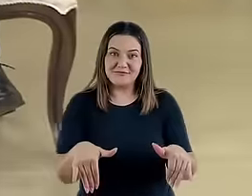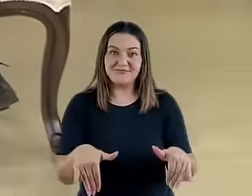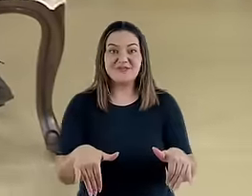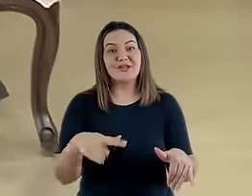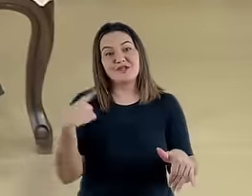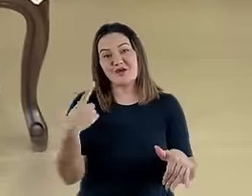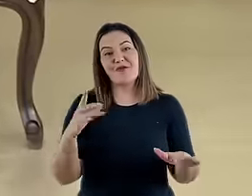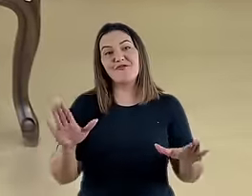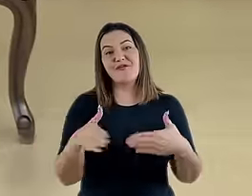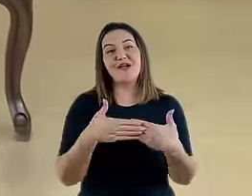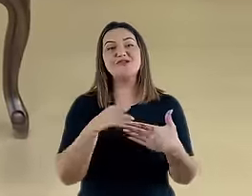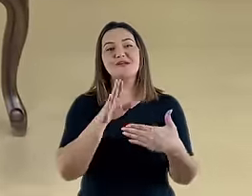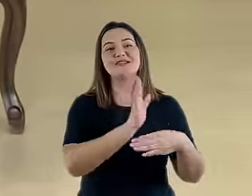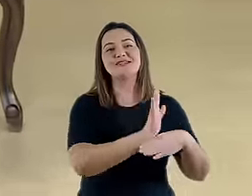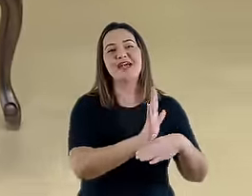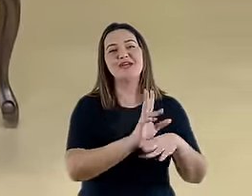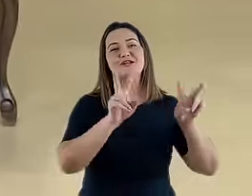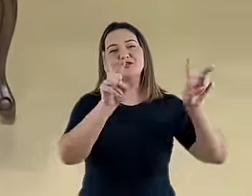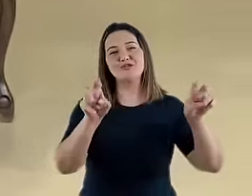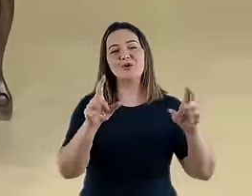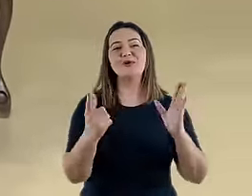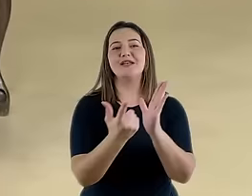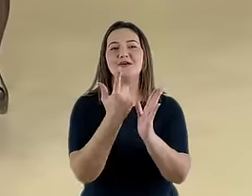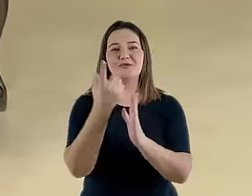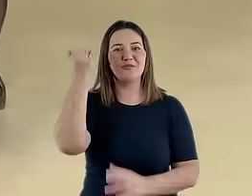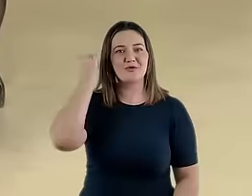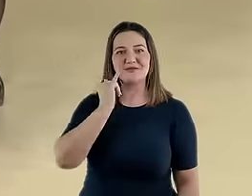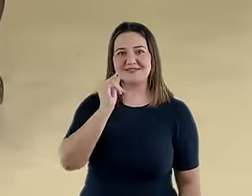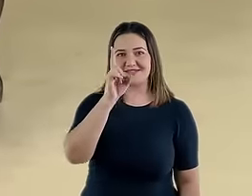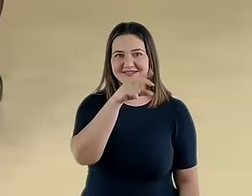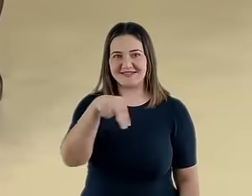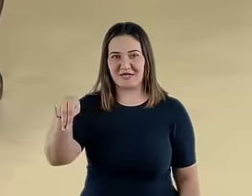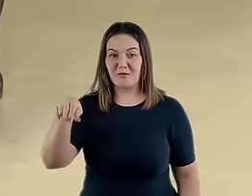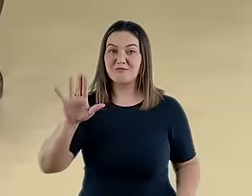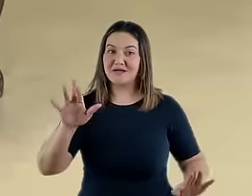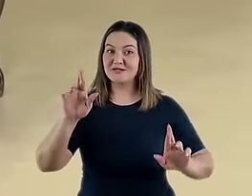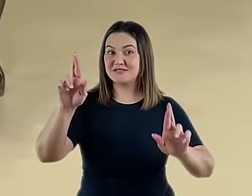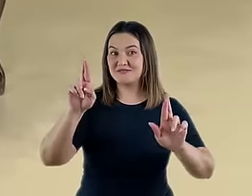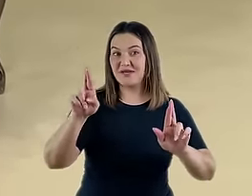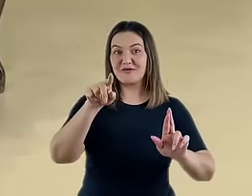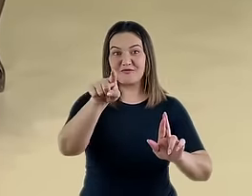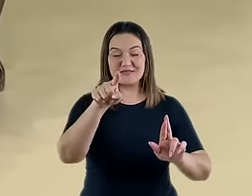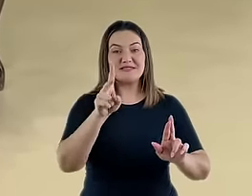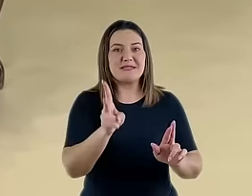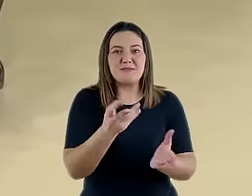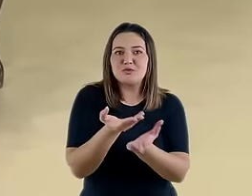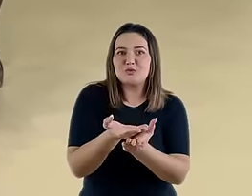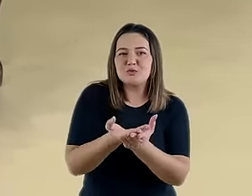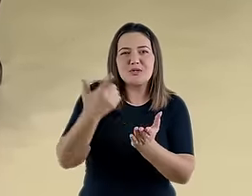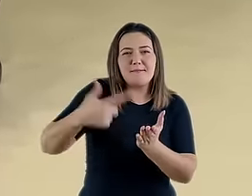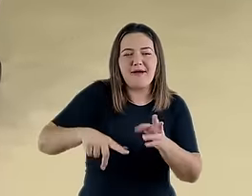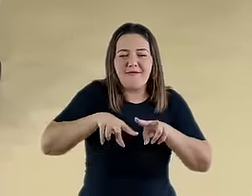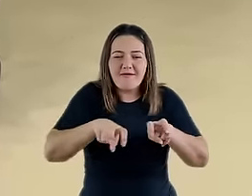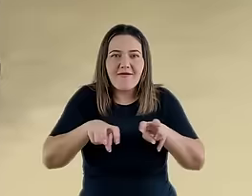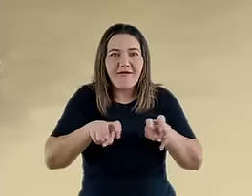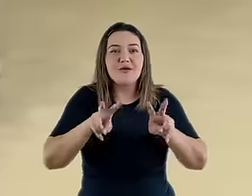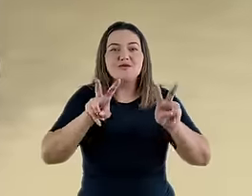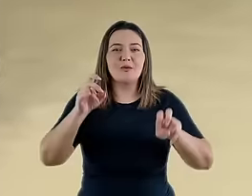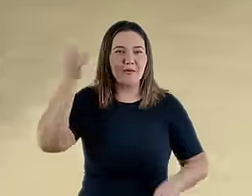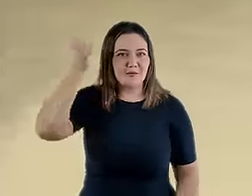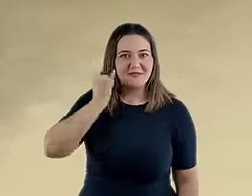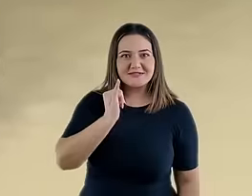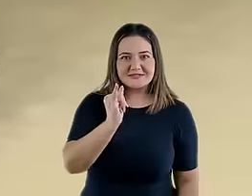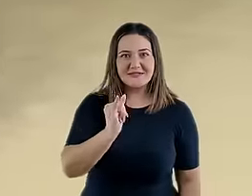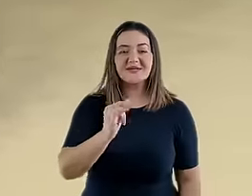encerramos esta longa série sobre as profecias de Daniel. Mas eu espero que você possa se inteirar cada vez mais da mensagem profética